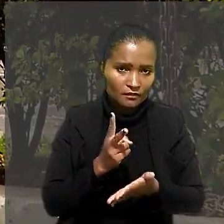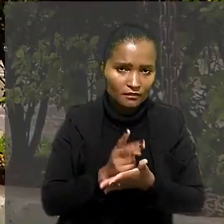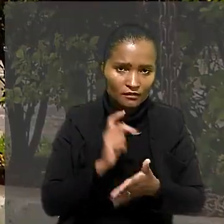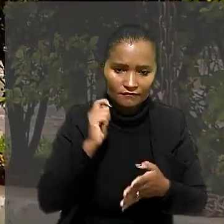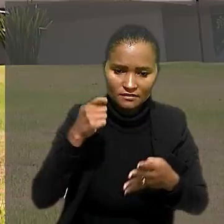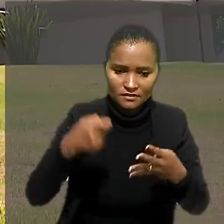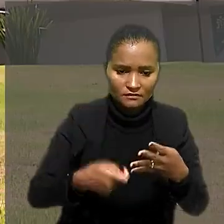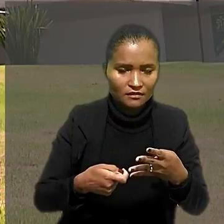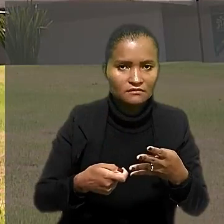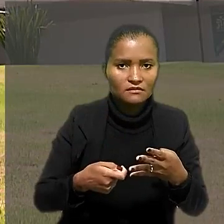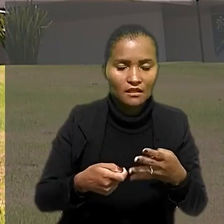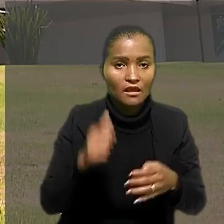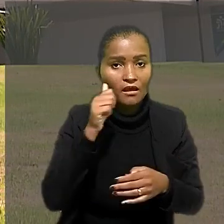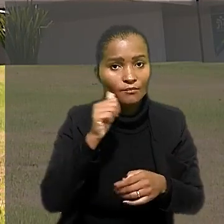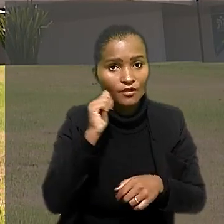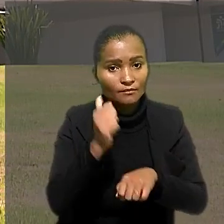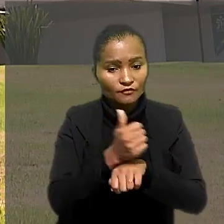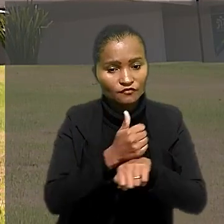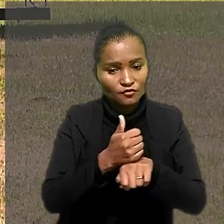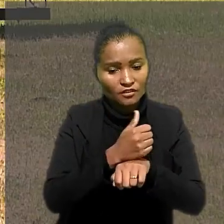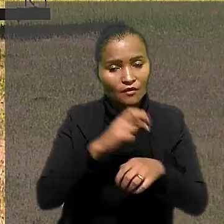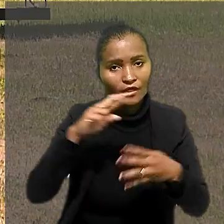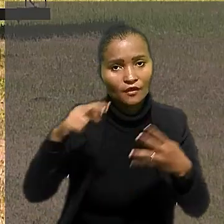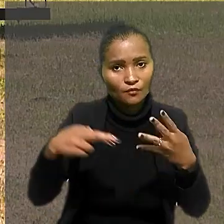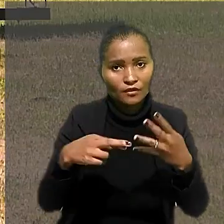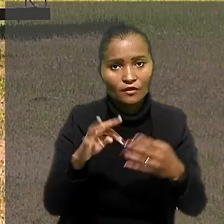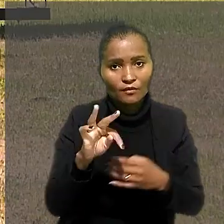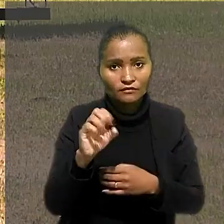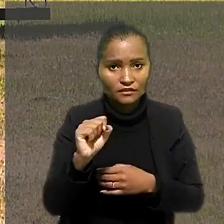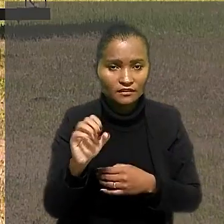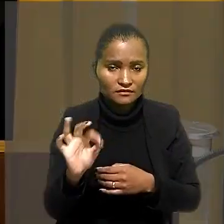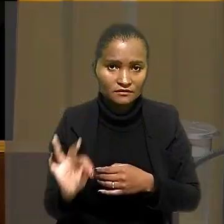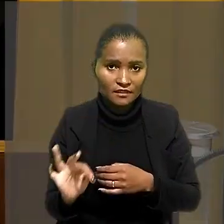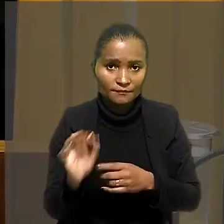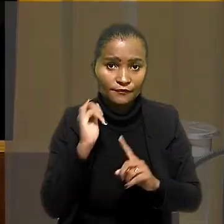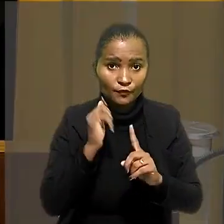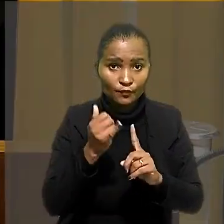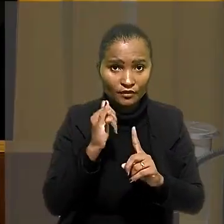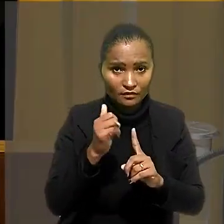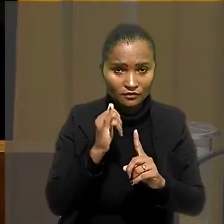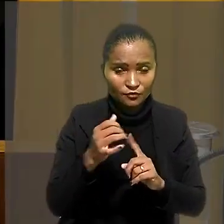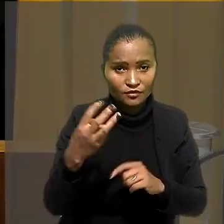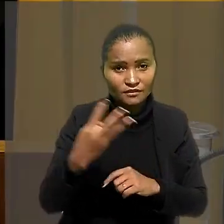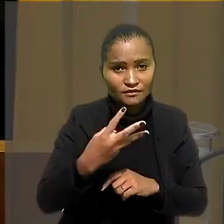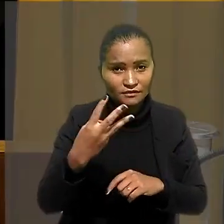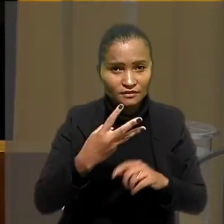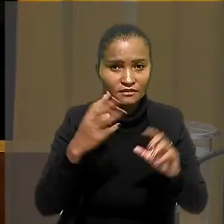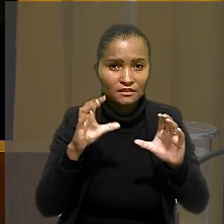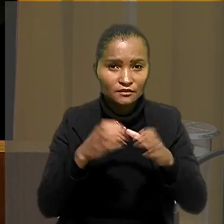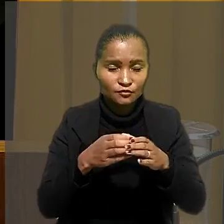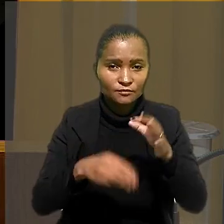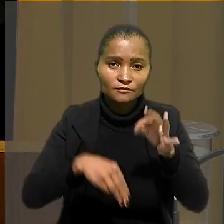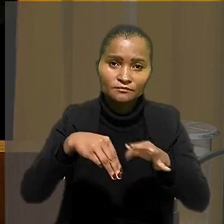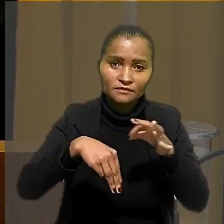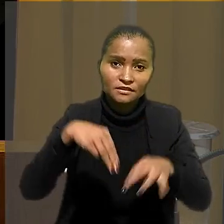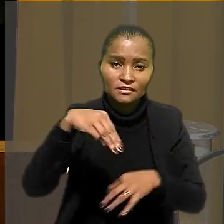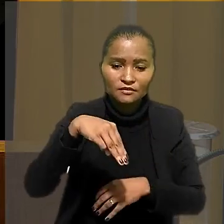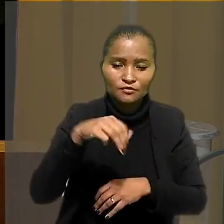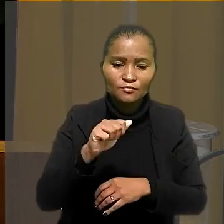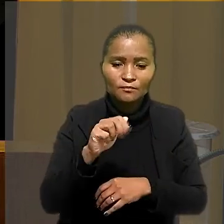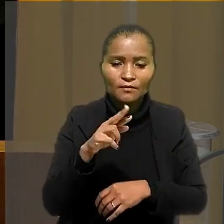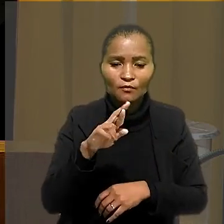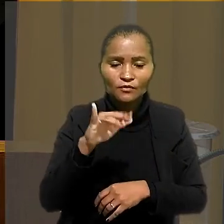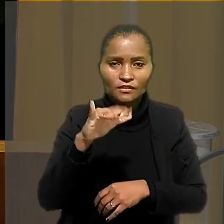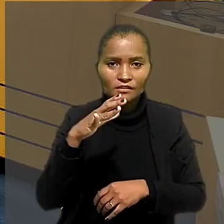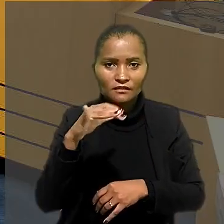manteve a sentença. A profissional recorreu ao Tribunal Superior do Trabalho. O relator do caso na terceira turma foi o ministro Maurício